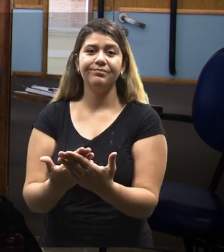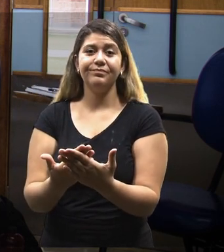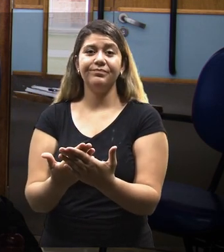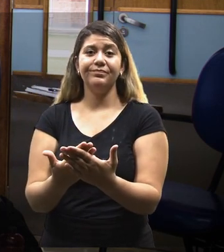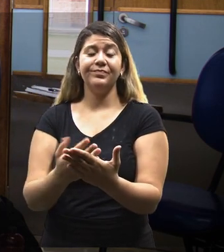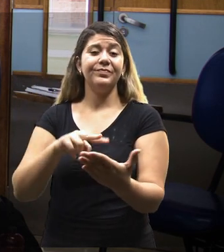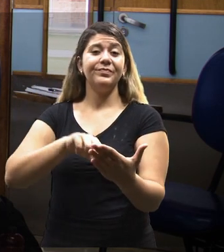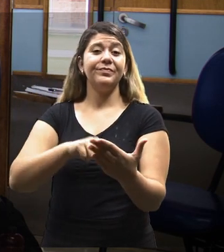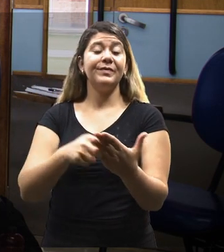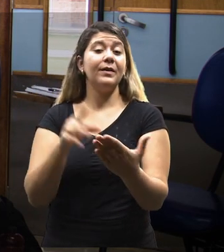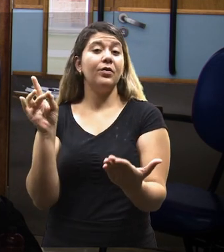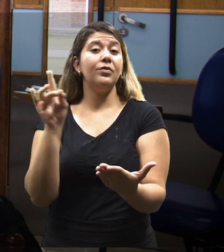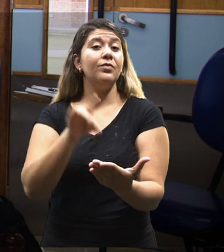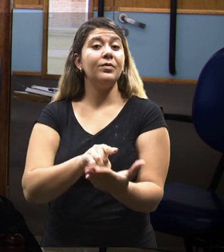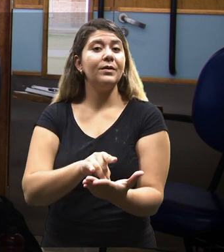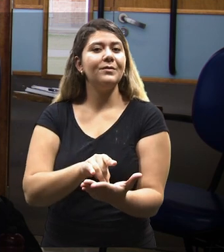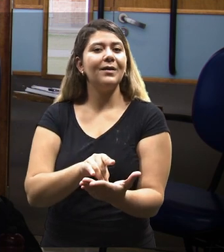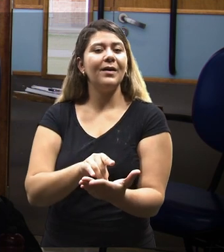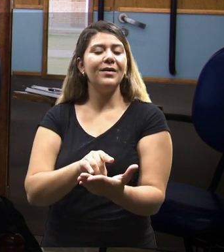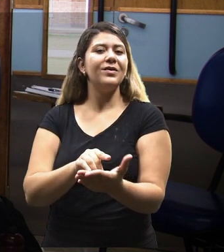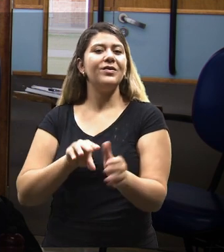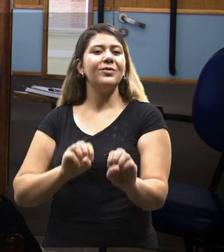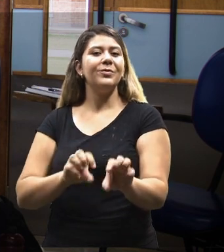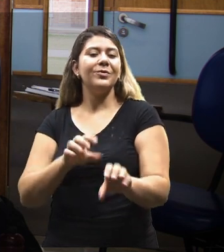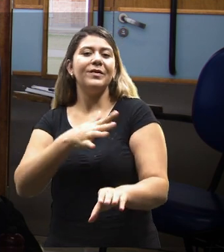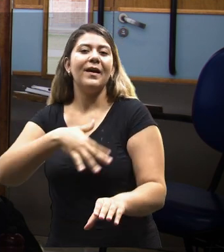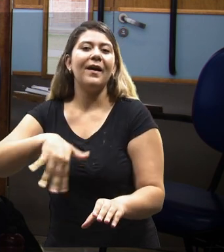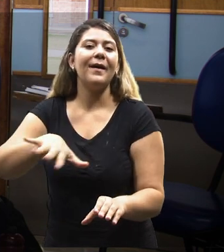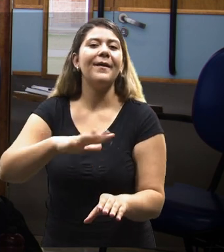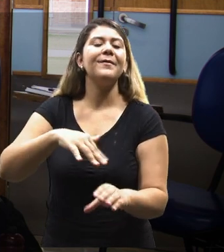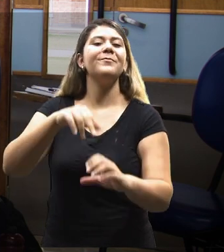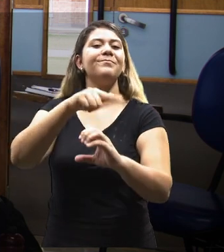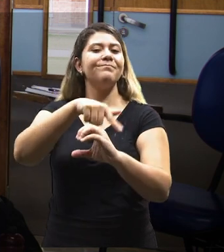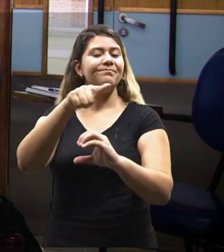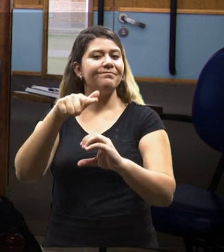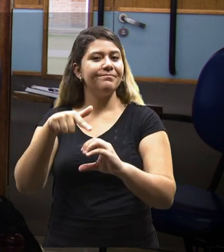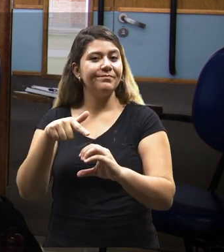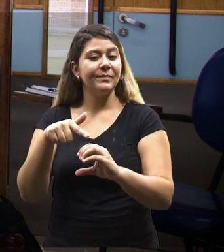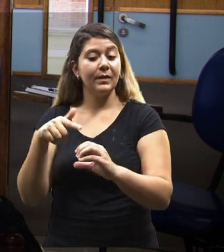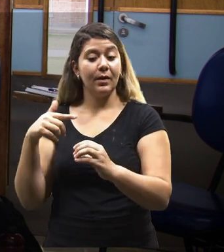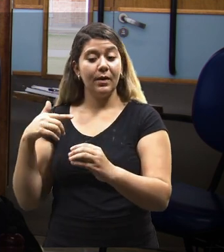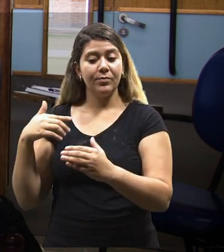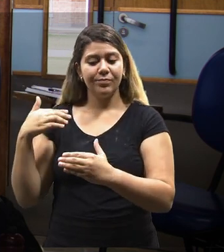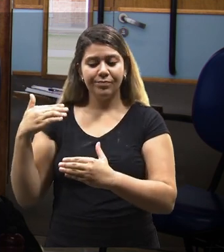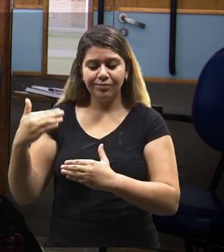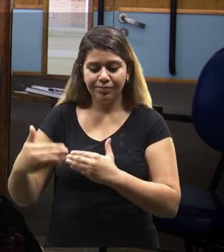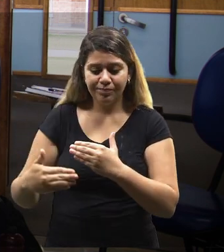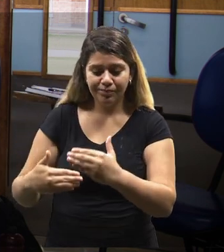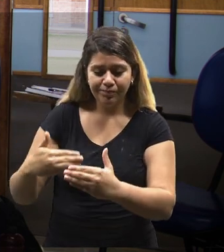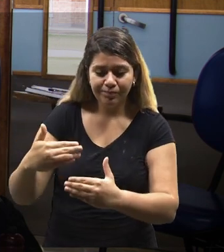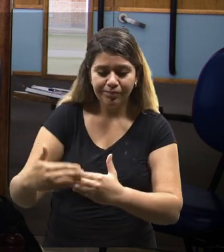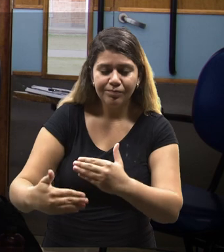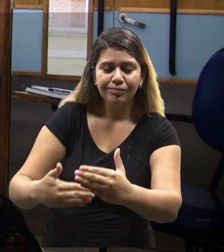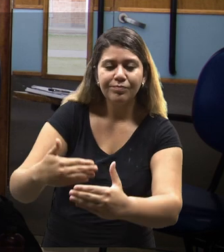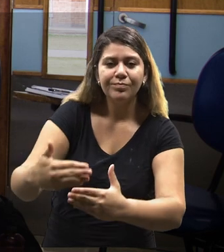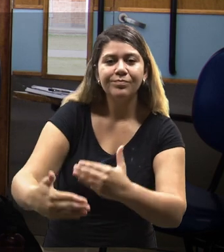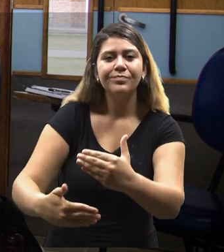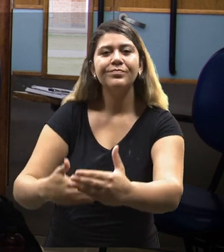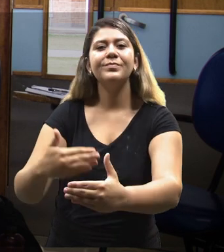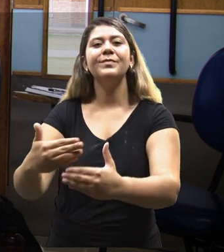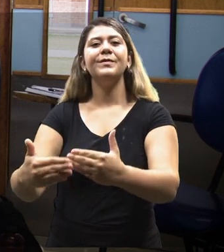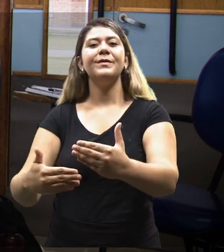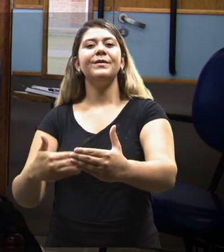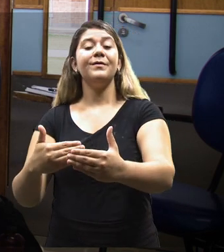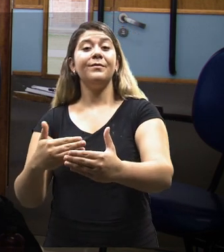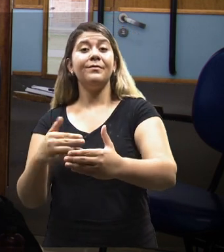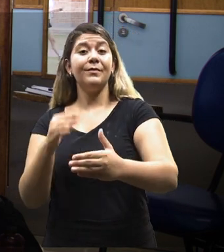intuitiva do que significa ser educador na área de ensino de ciências. Entretanto, ao longo do curso, a gente percebe